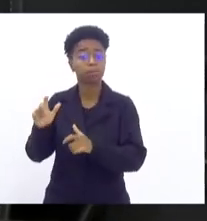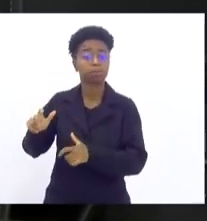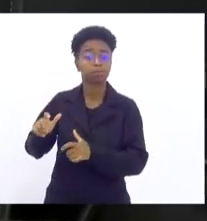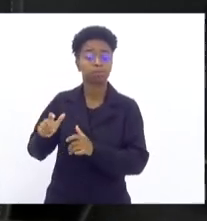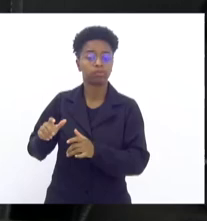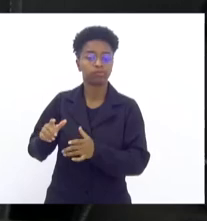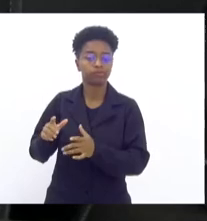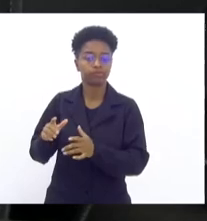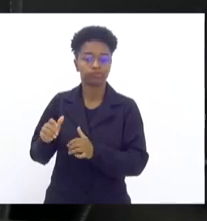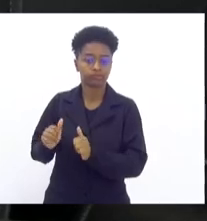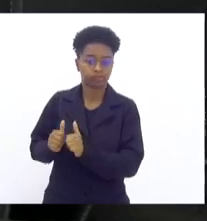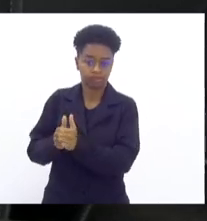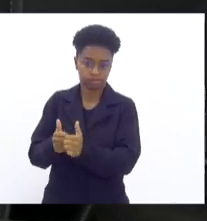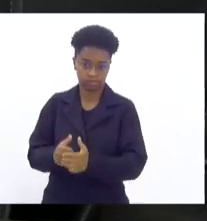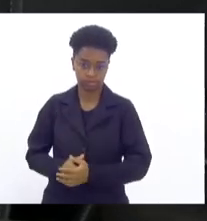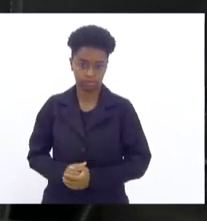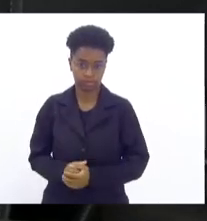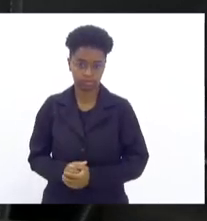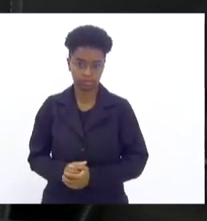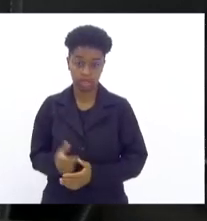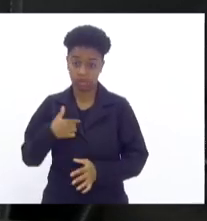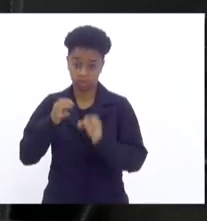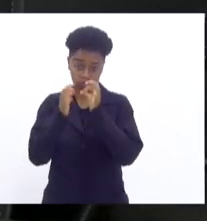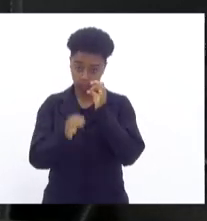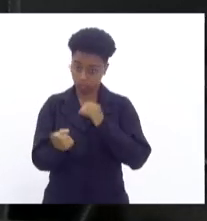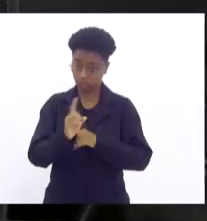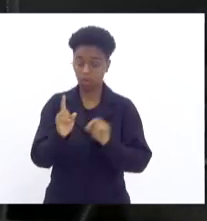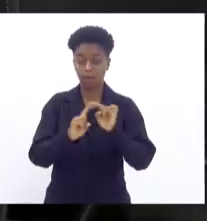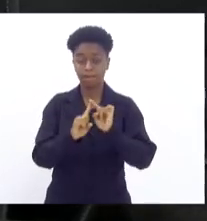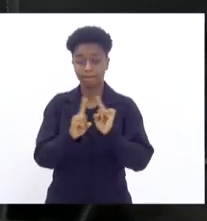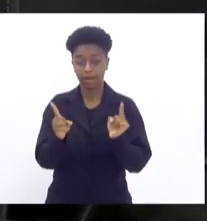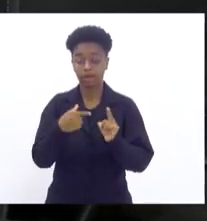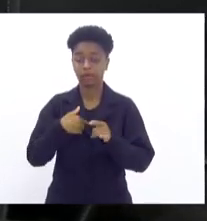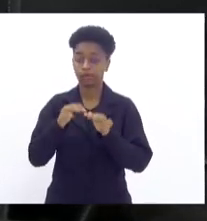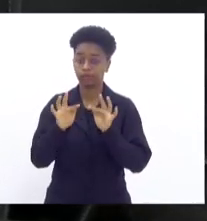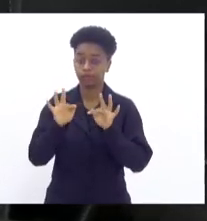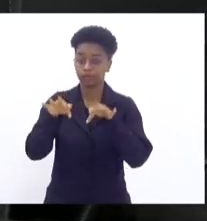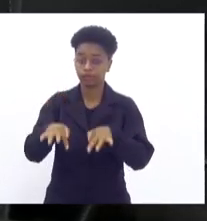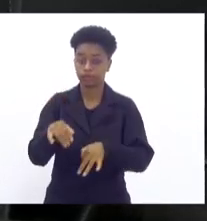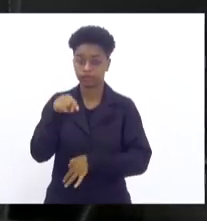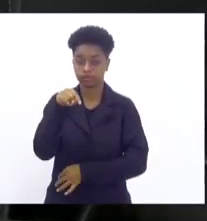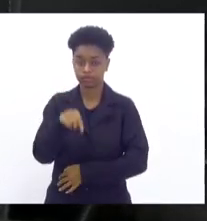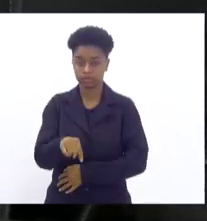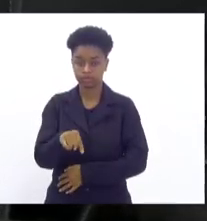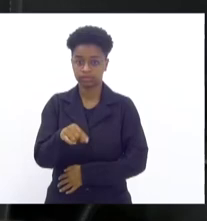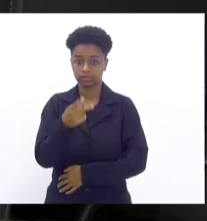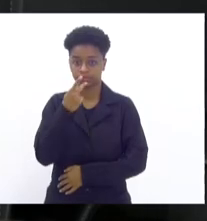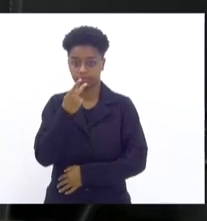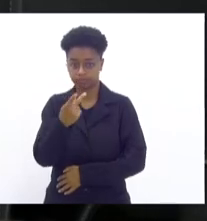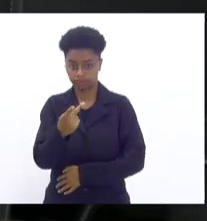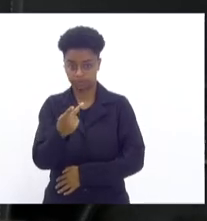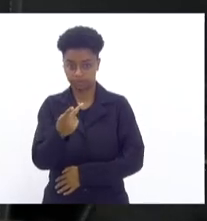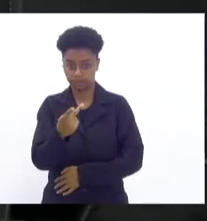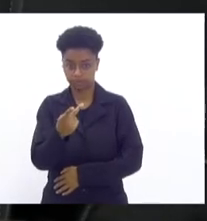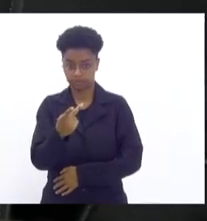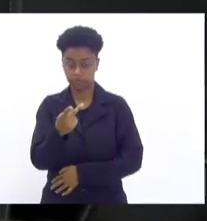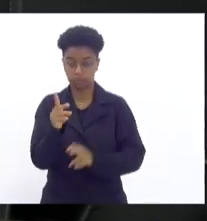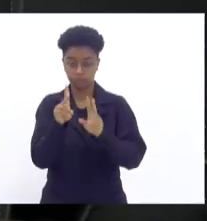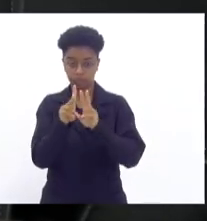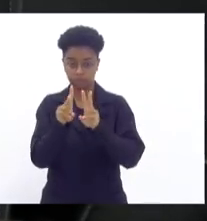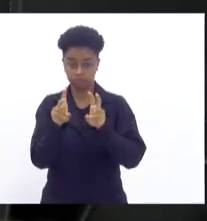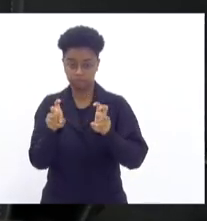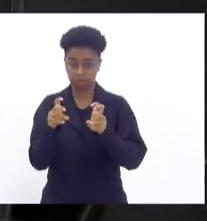E não vou me estender muito, mas encerro aqui, falando aqui, da questão do